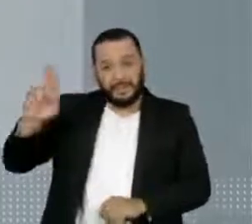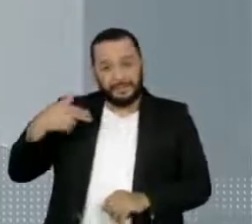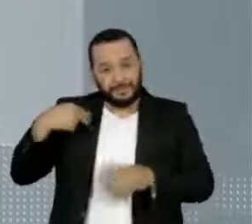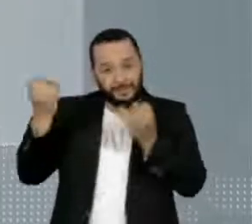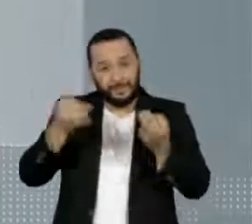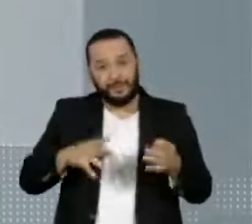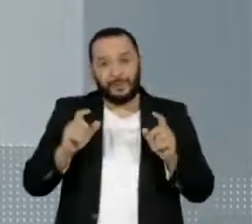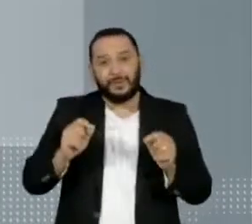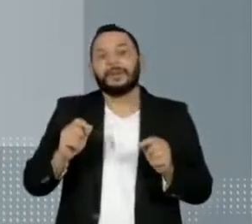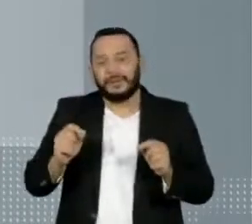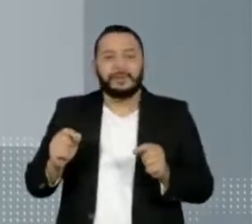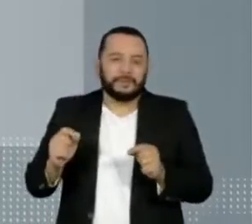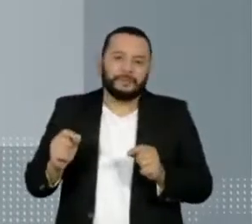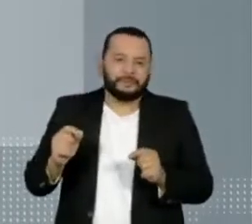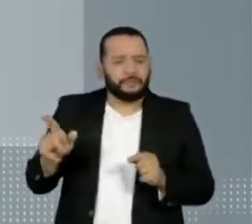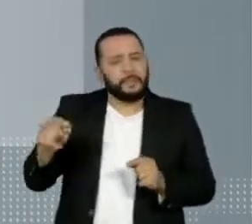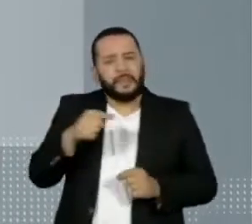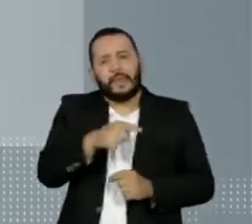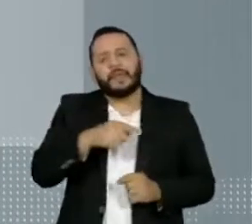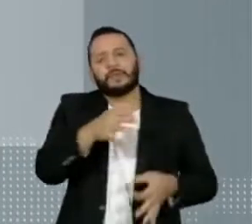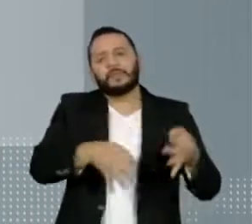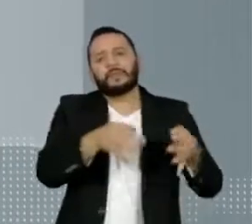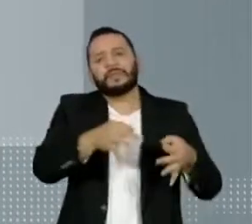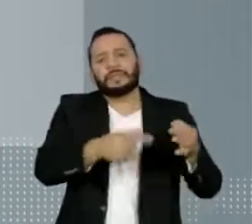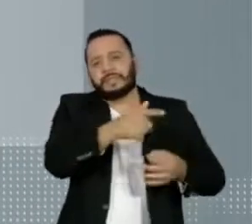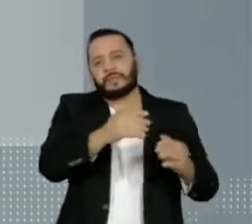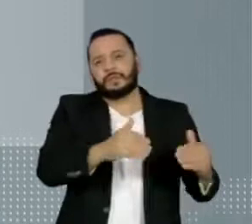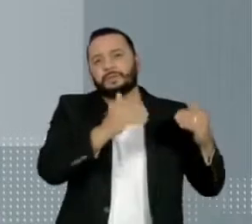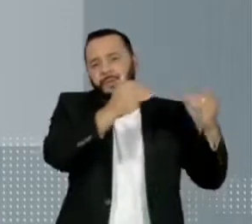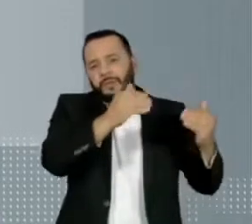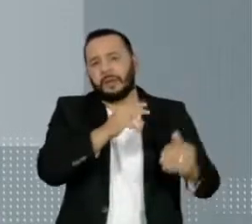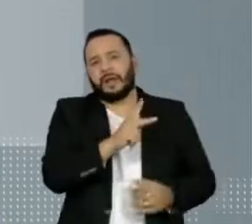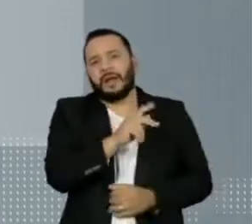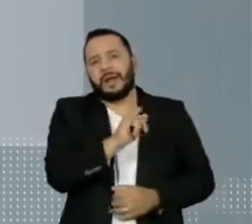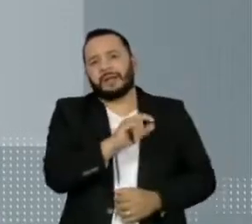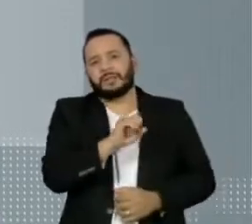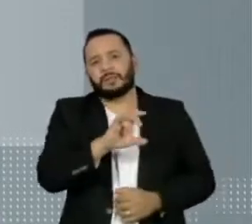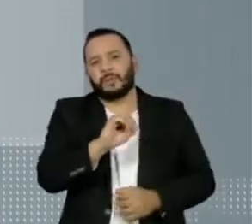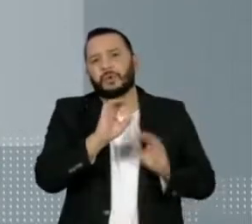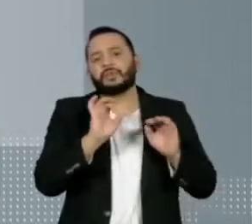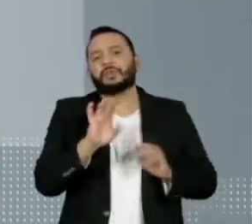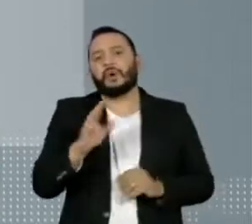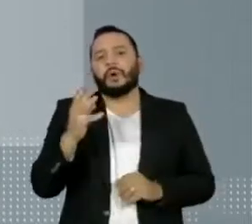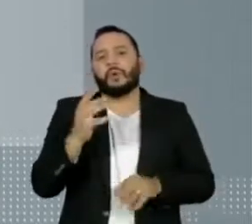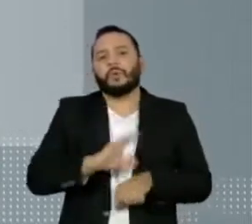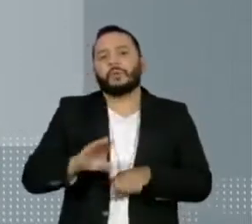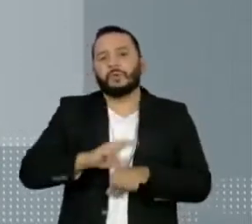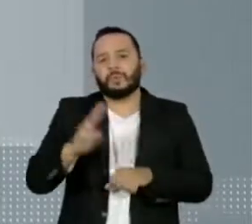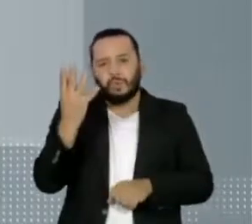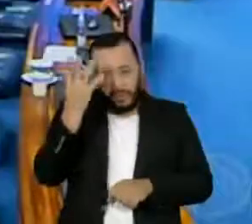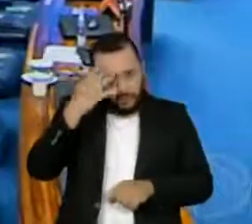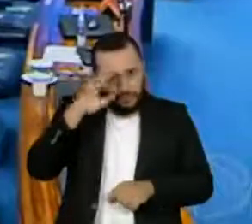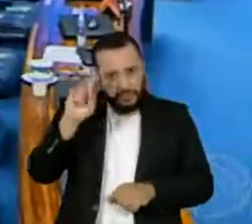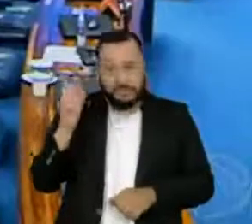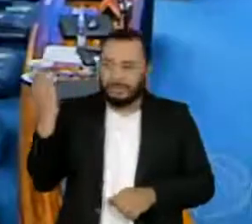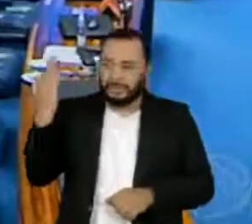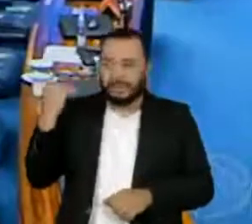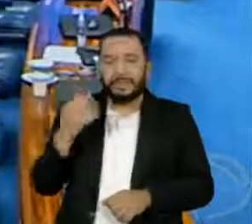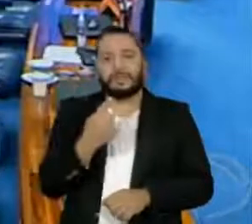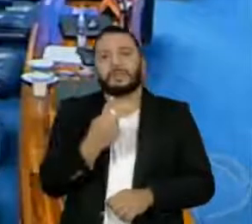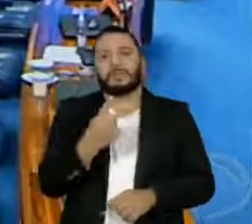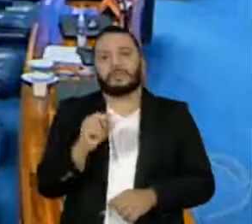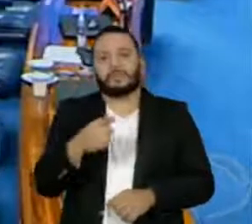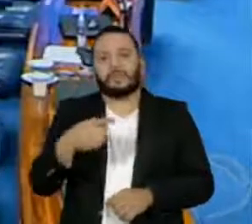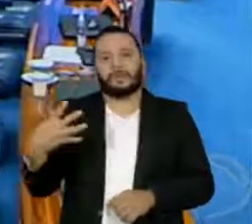informou ao Estadão que o desembargador participou apenas de um curso de quatro dias em 2014. Em